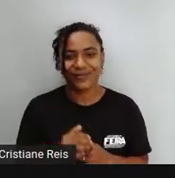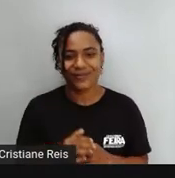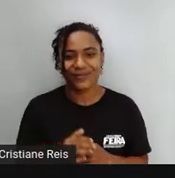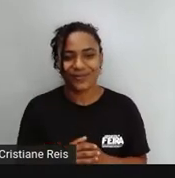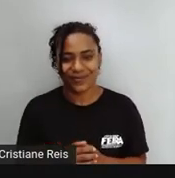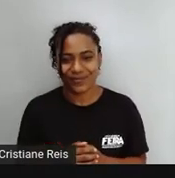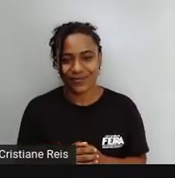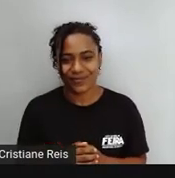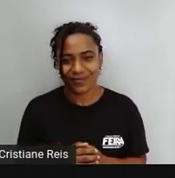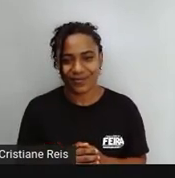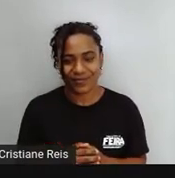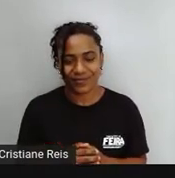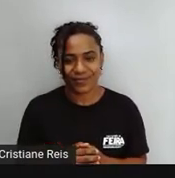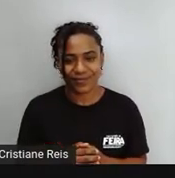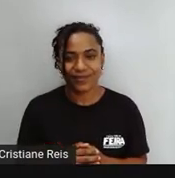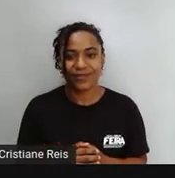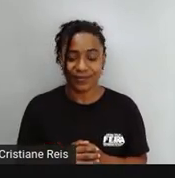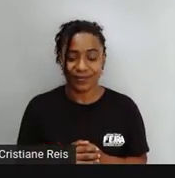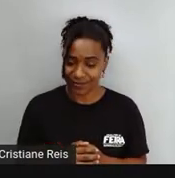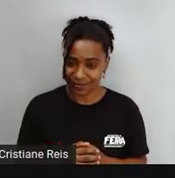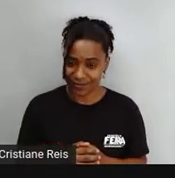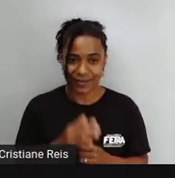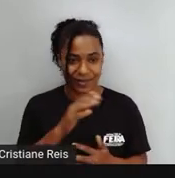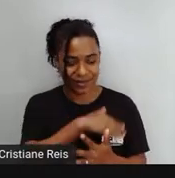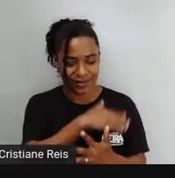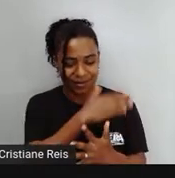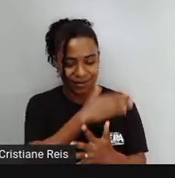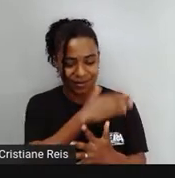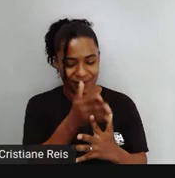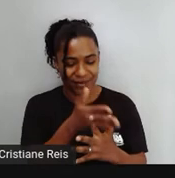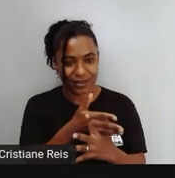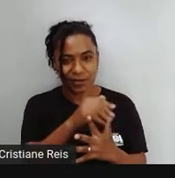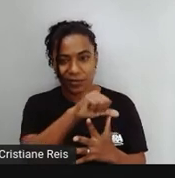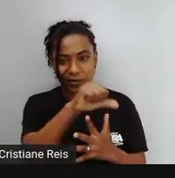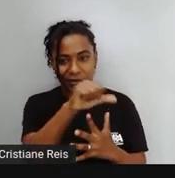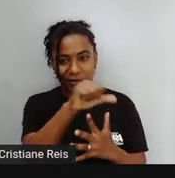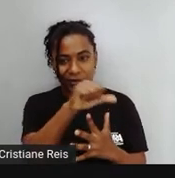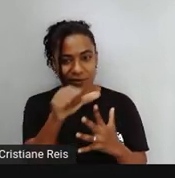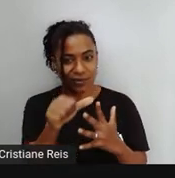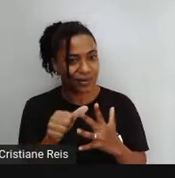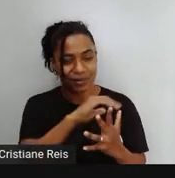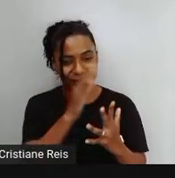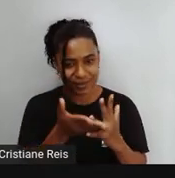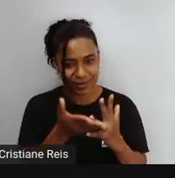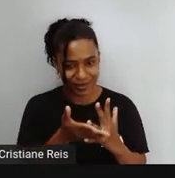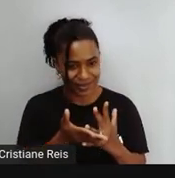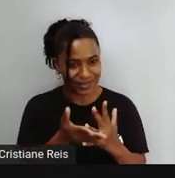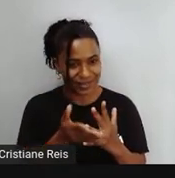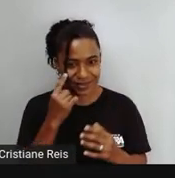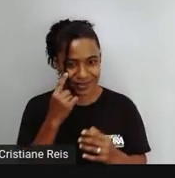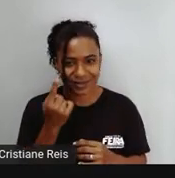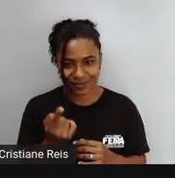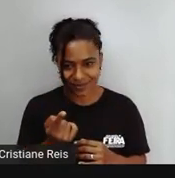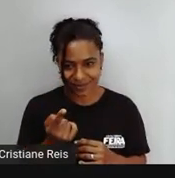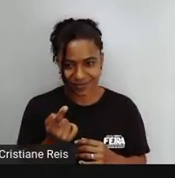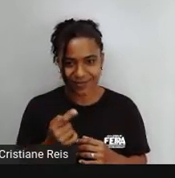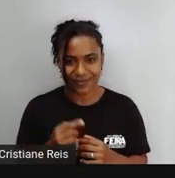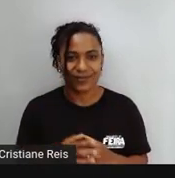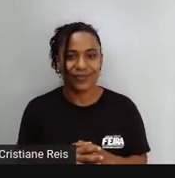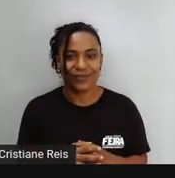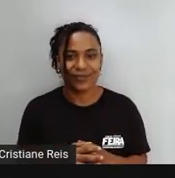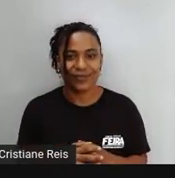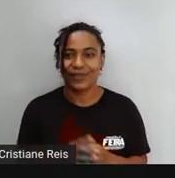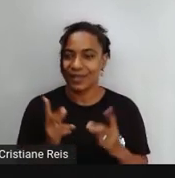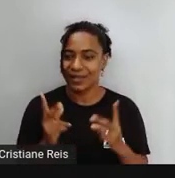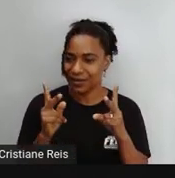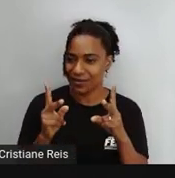Consoante Vogal Consoante And Begin Também